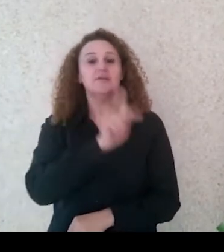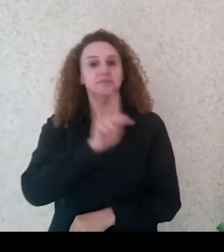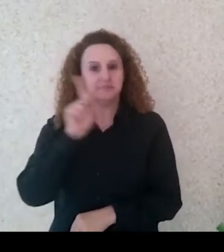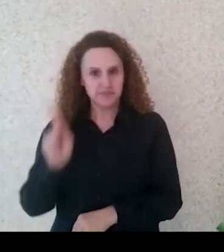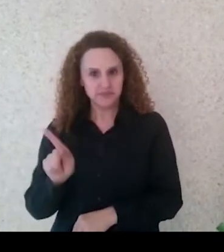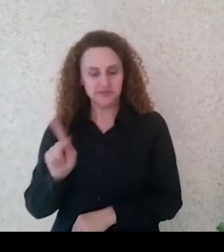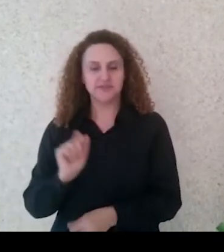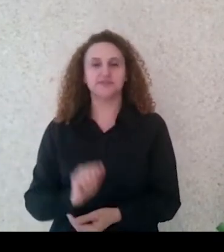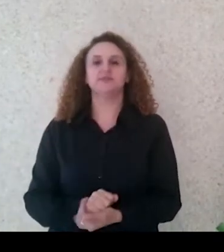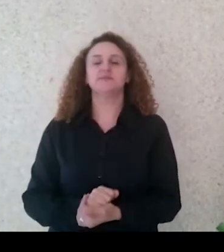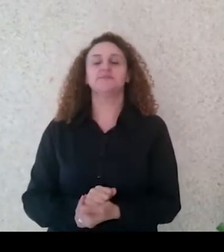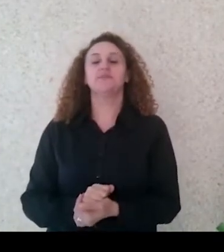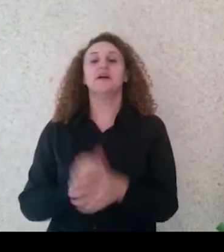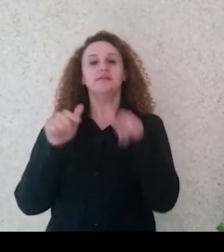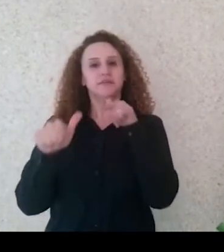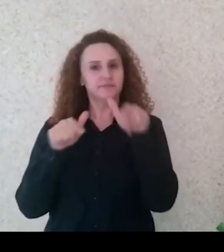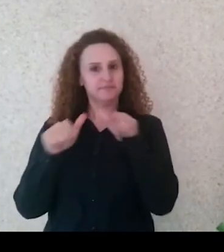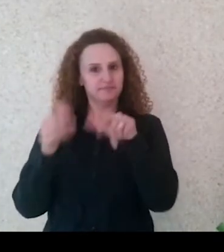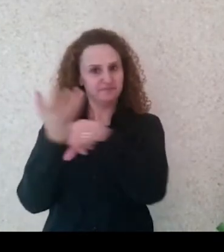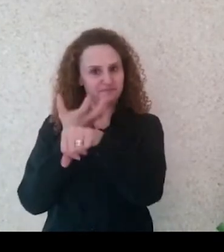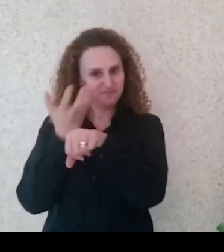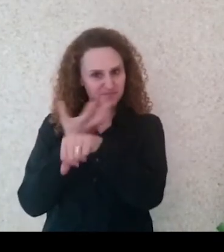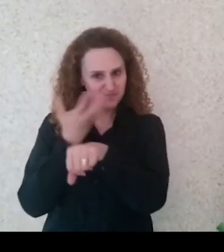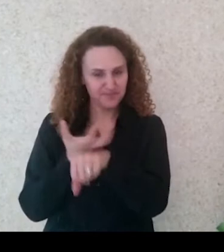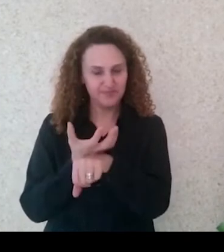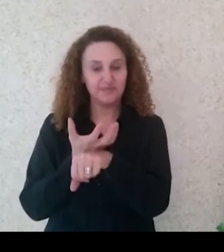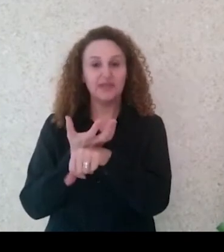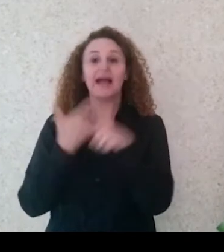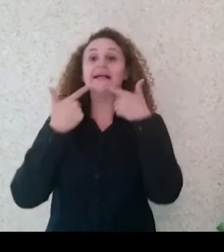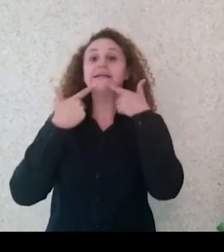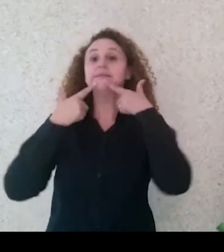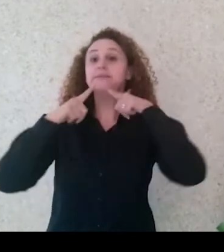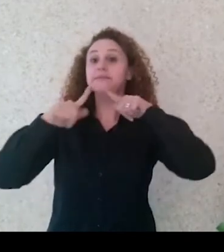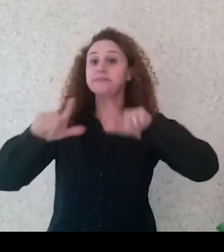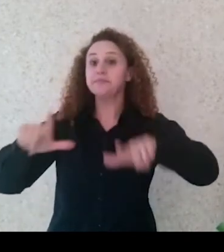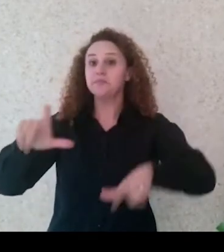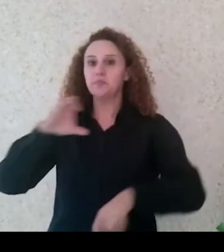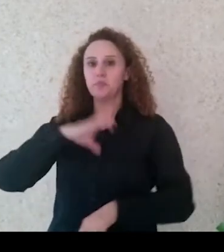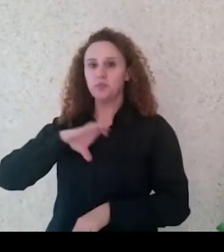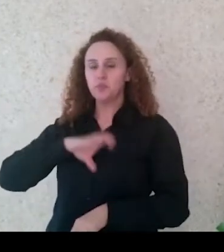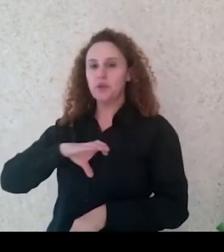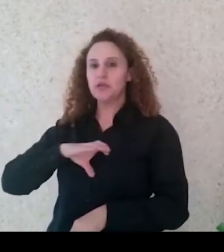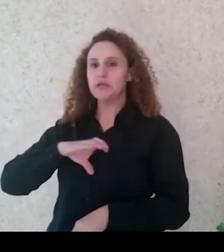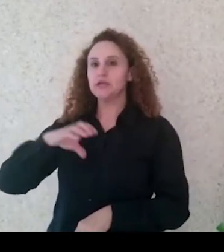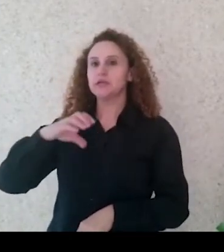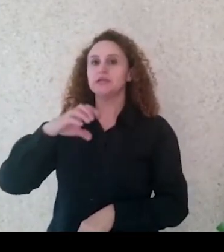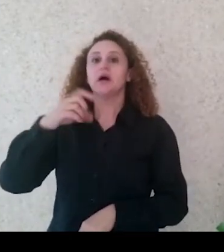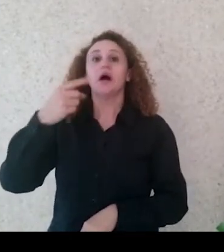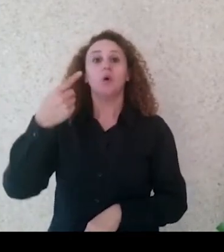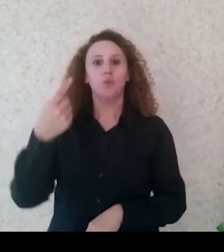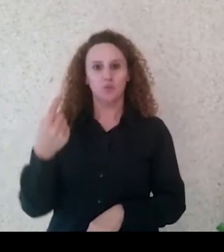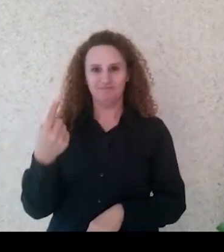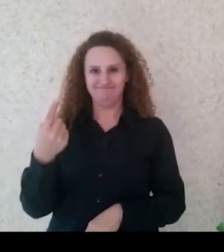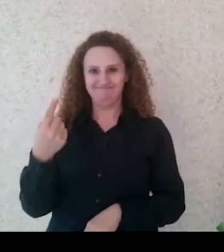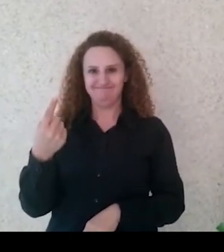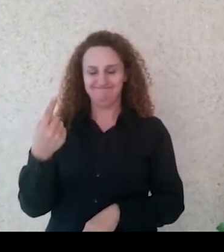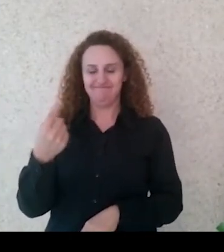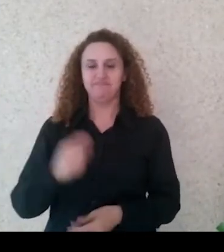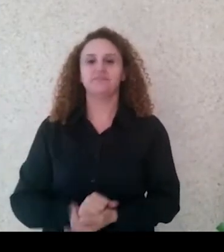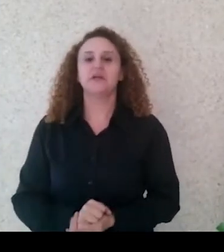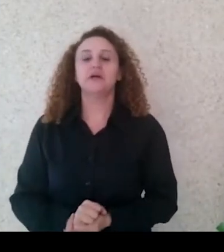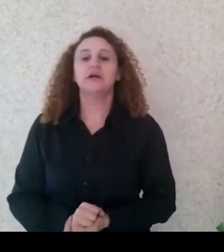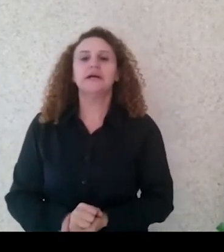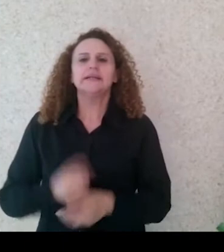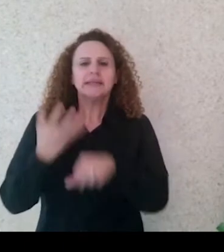Trabalharei com vocês a disciplina de Língua Portuguesa 1. Nessa disciplina,